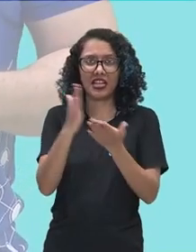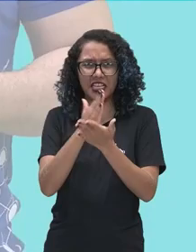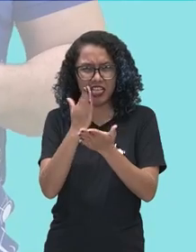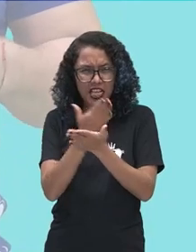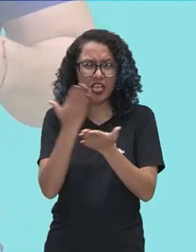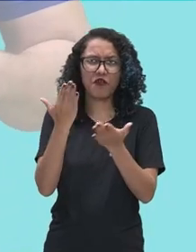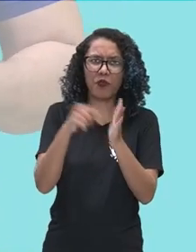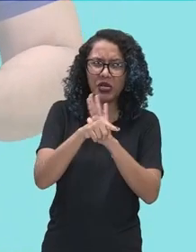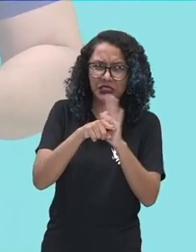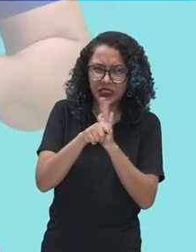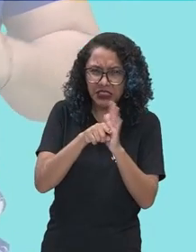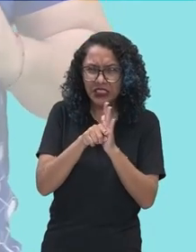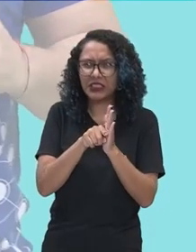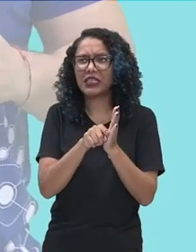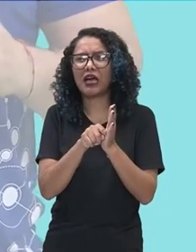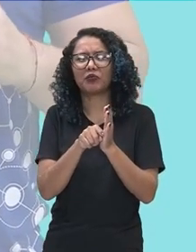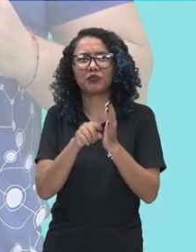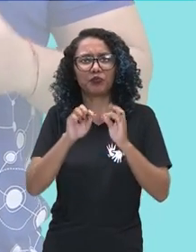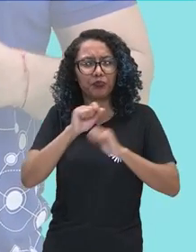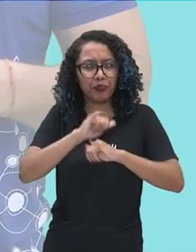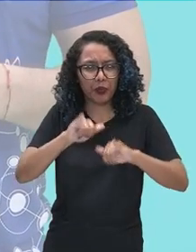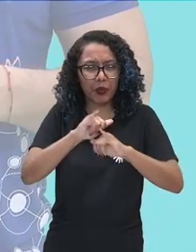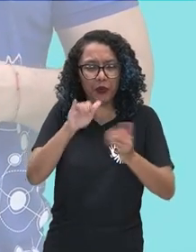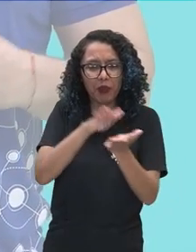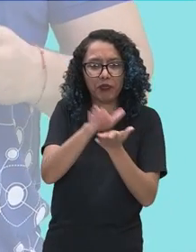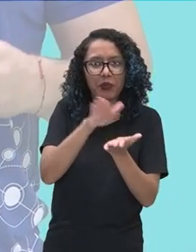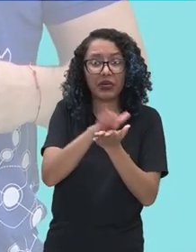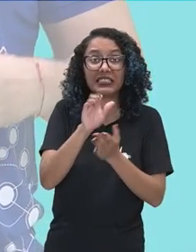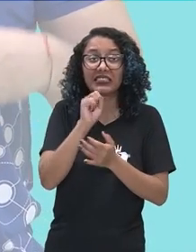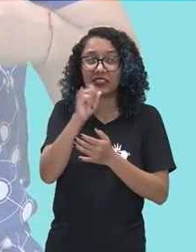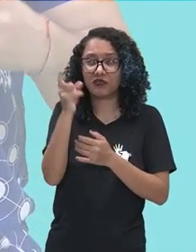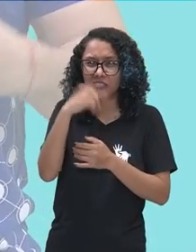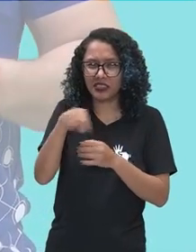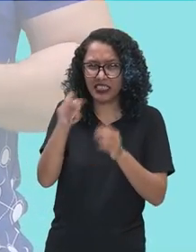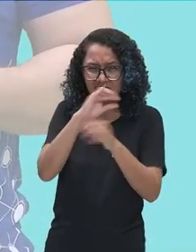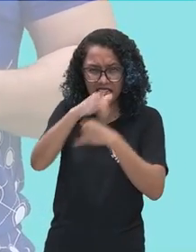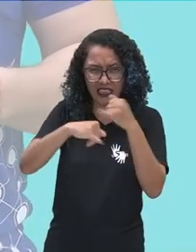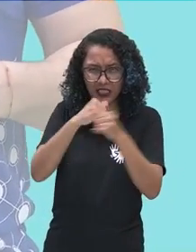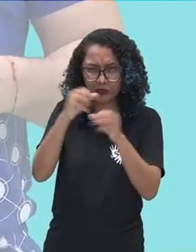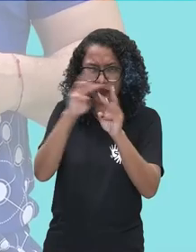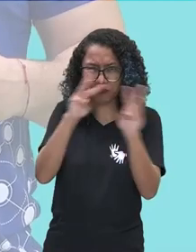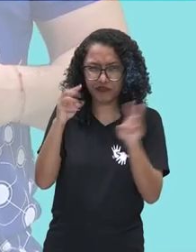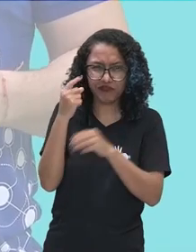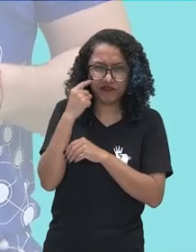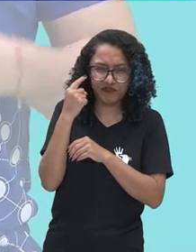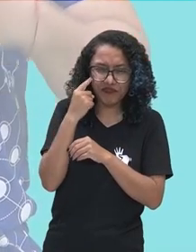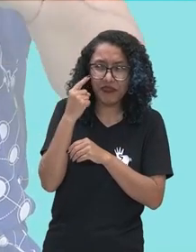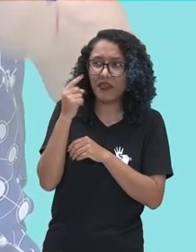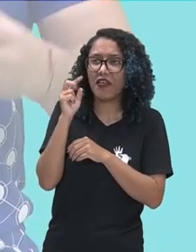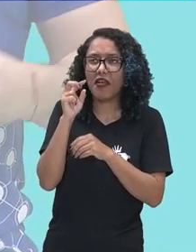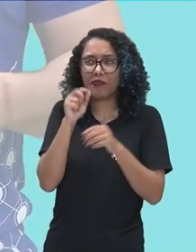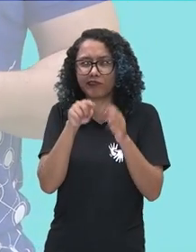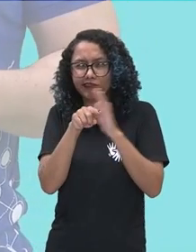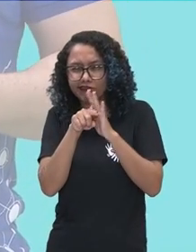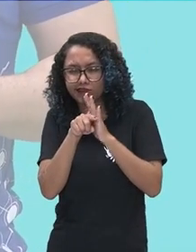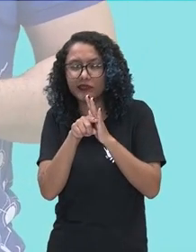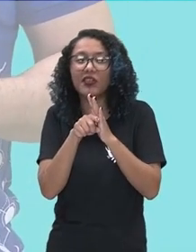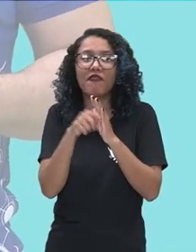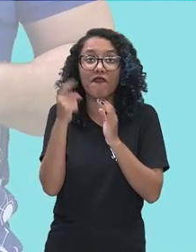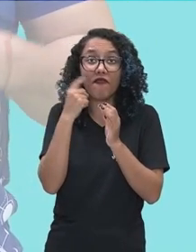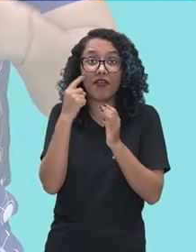na internet e fizerem algumas pesquisas, vocês vão ver que tem vários pesquisadores de outros países publicando